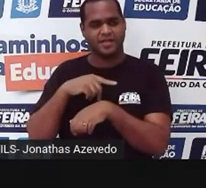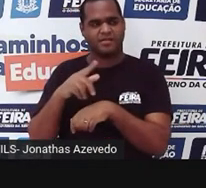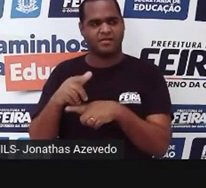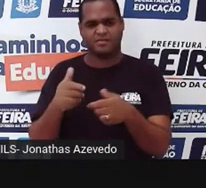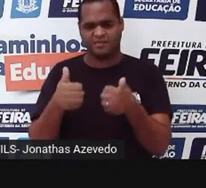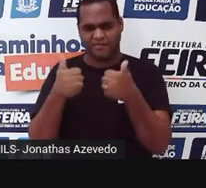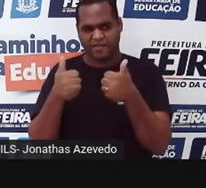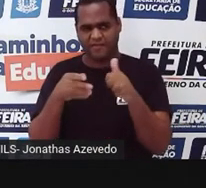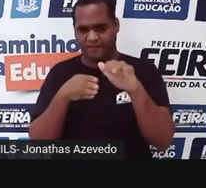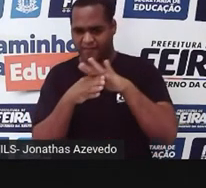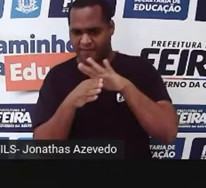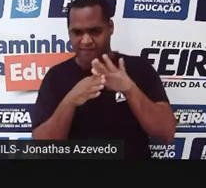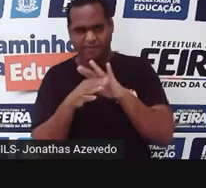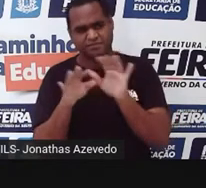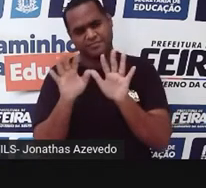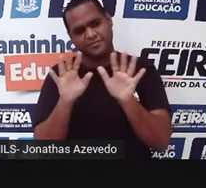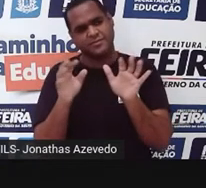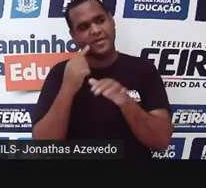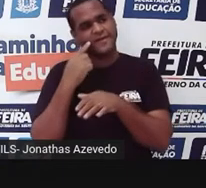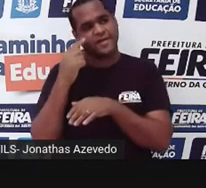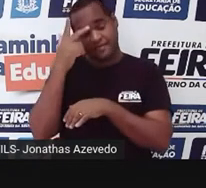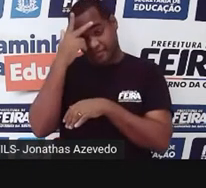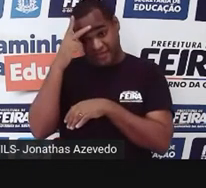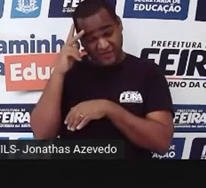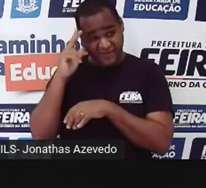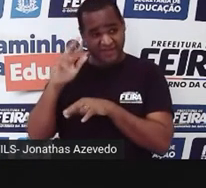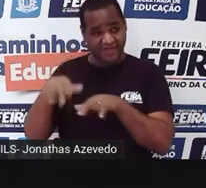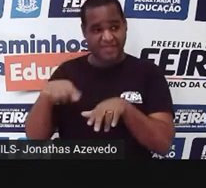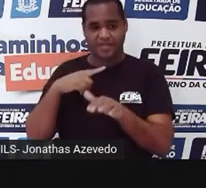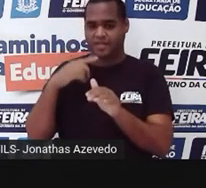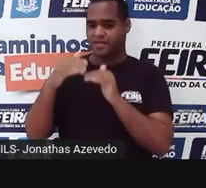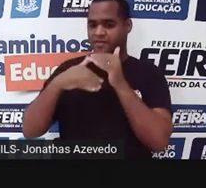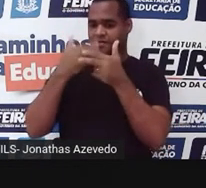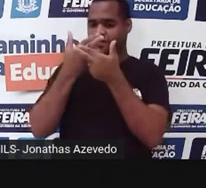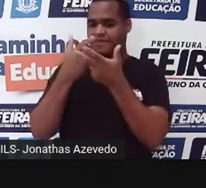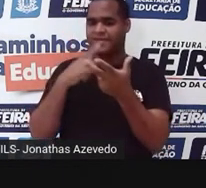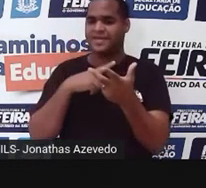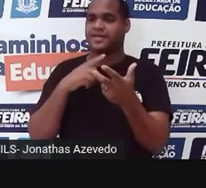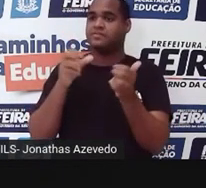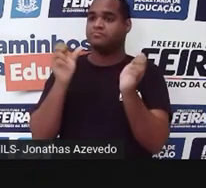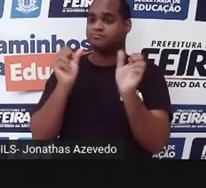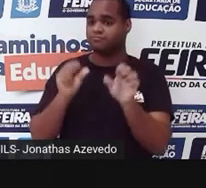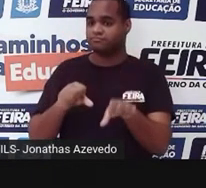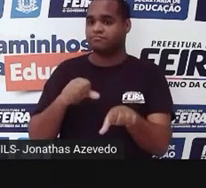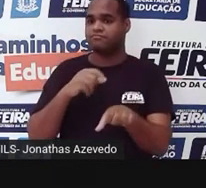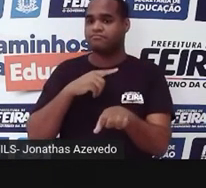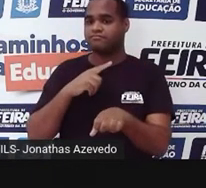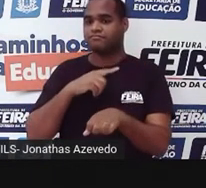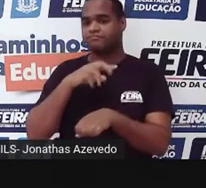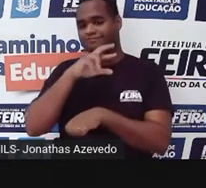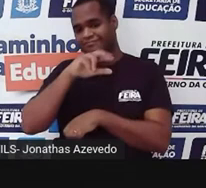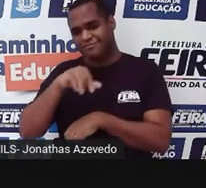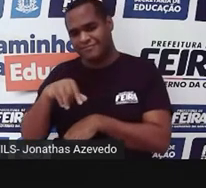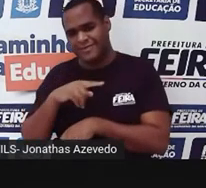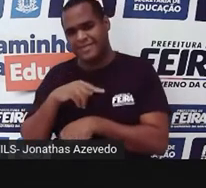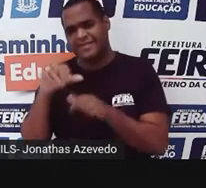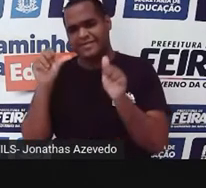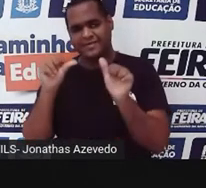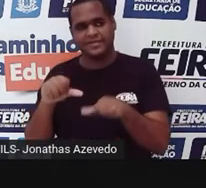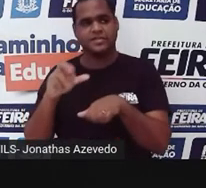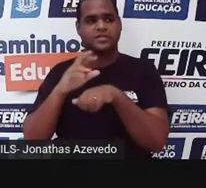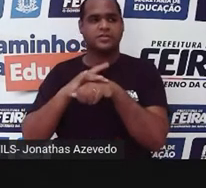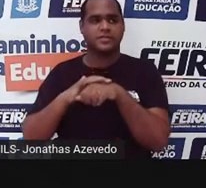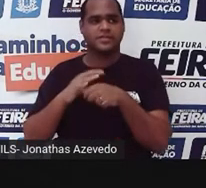forma tão acessível. É tanto que a gente vê pessoas quando desenvolvem formas mais graves, né? Formas raras de câncer e de outras doenças,